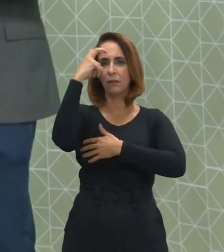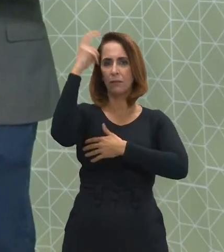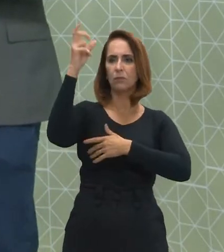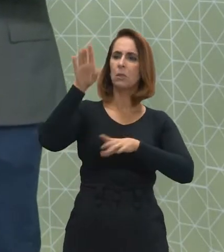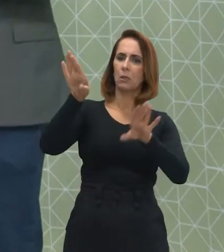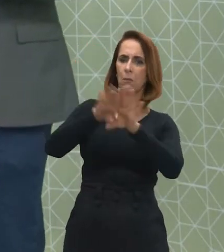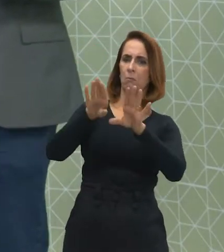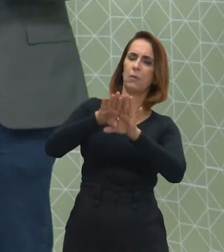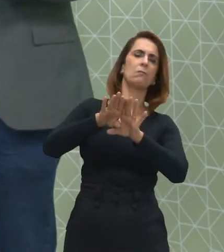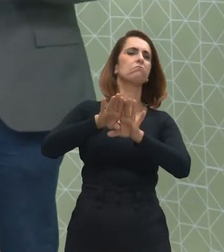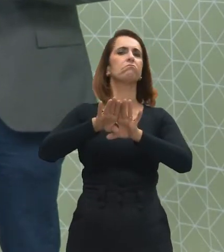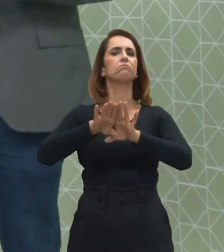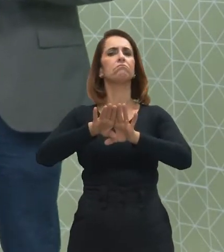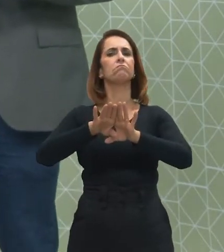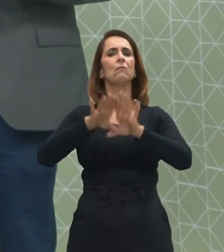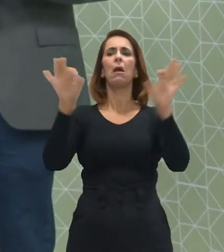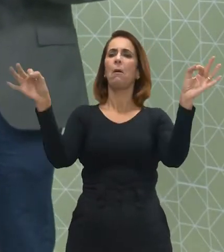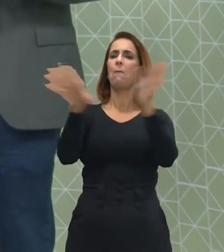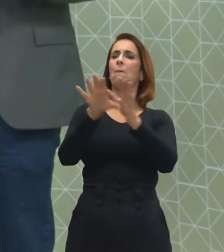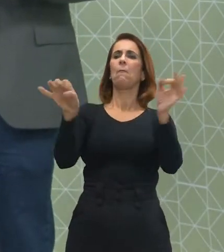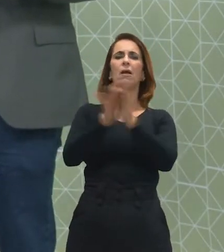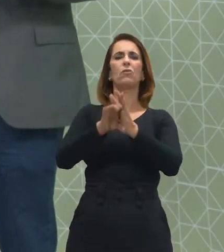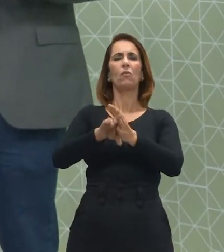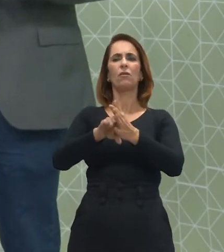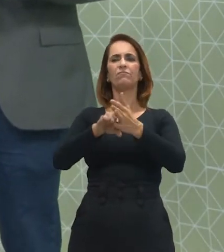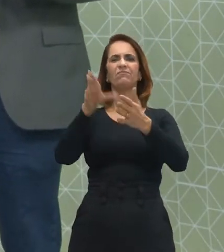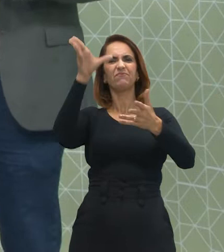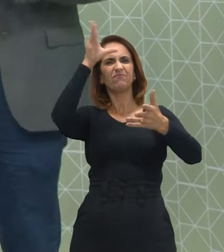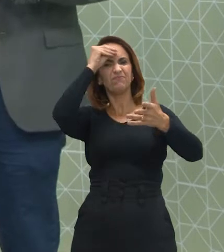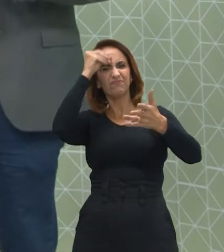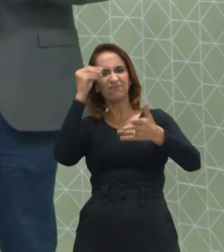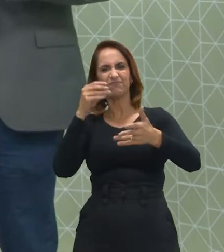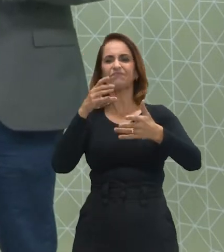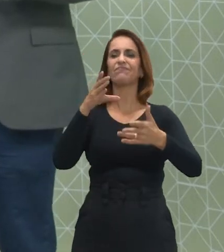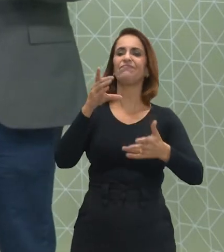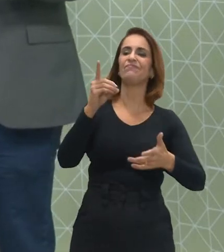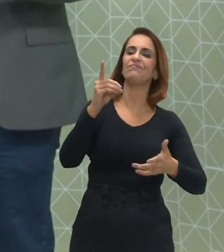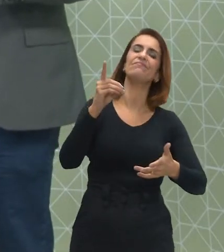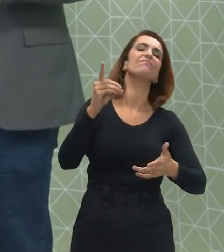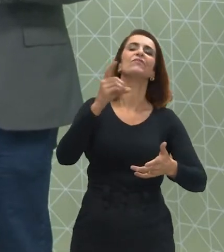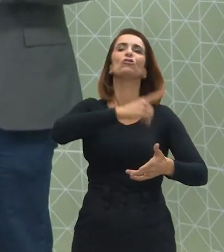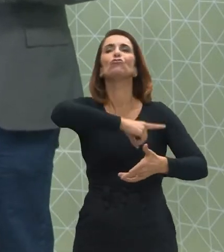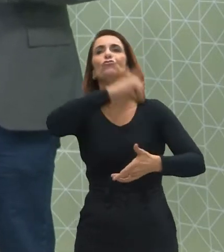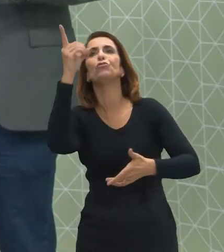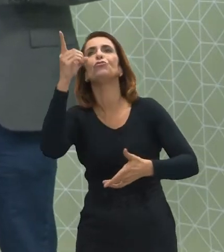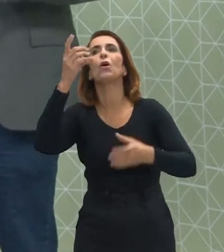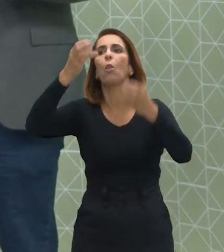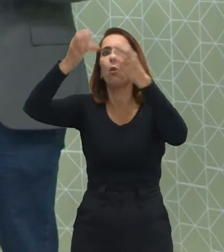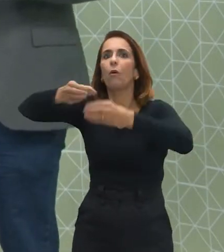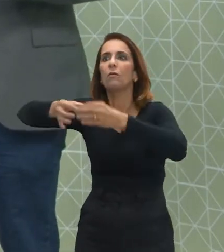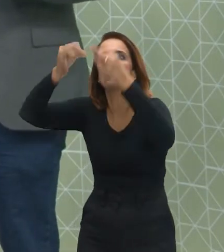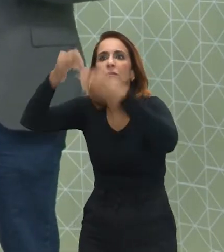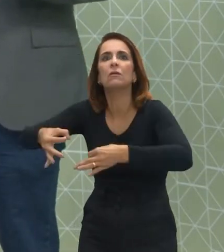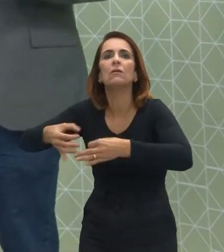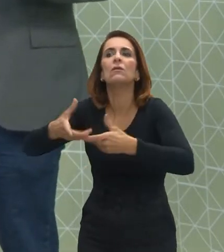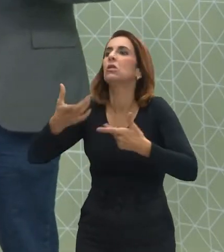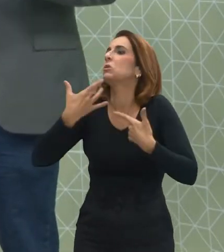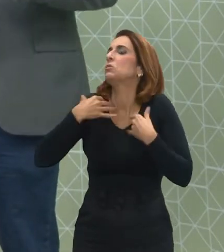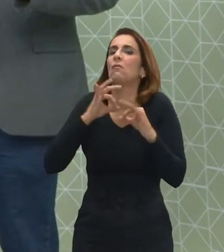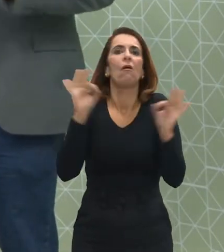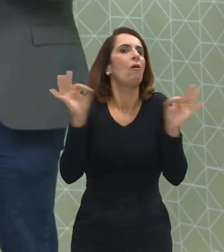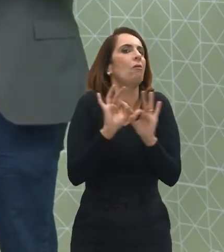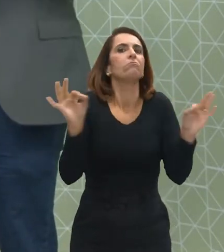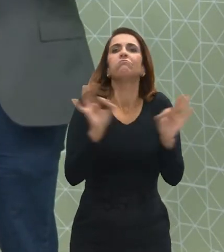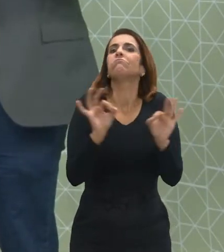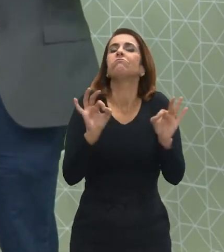também evitando aquelas decorebas, como datas, localizações precisas, e isso é